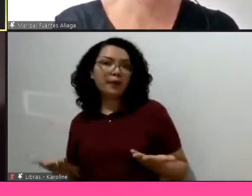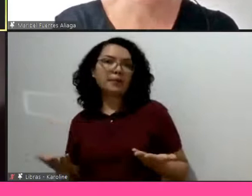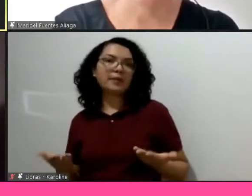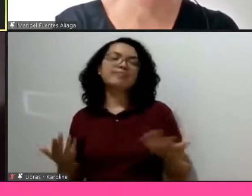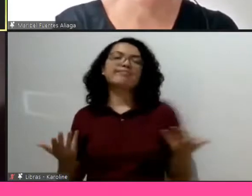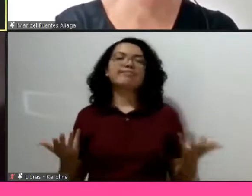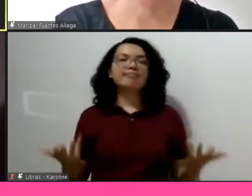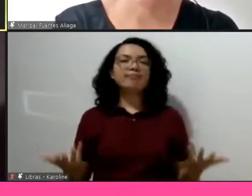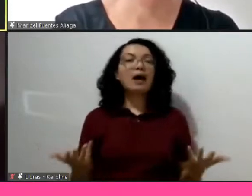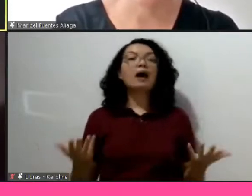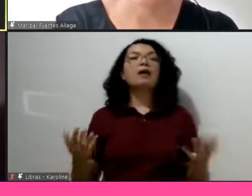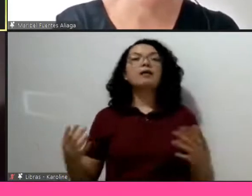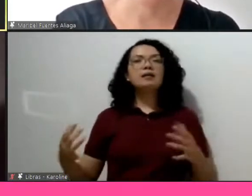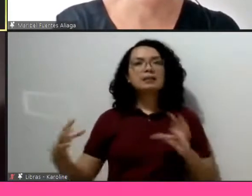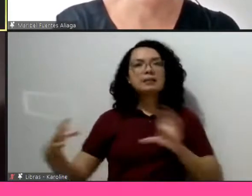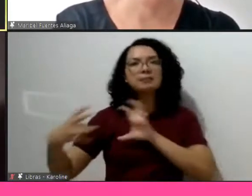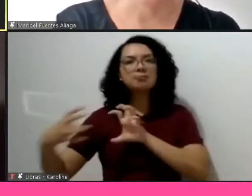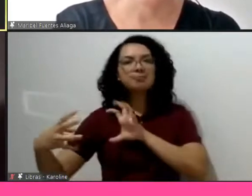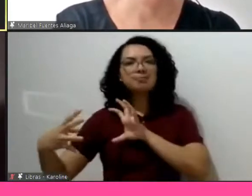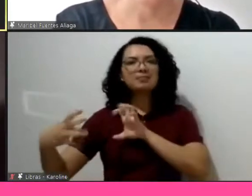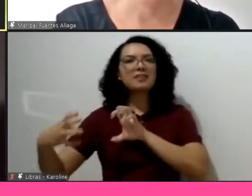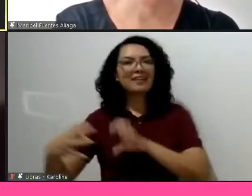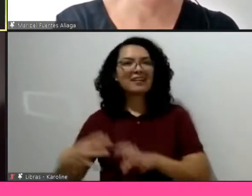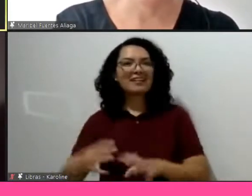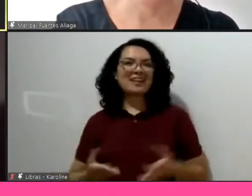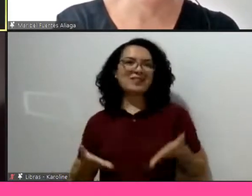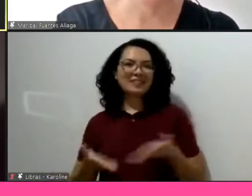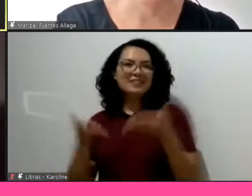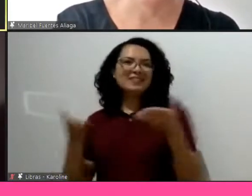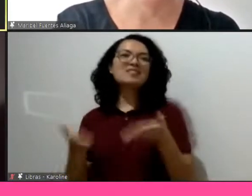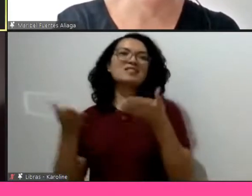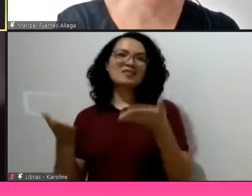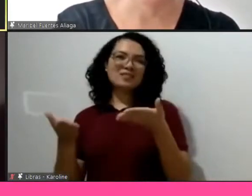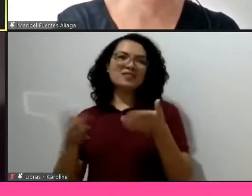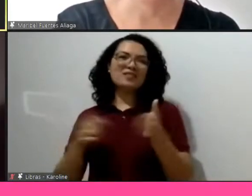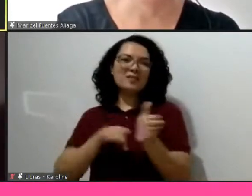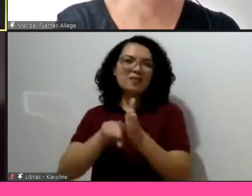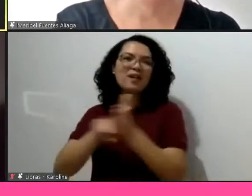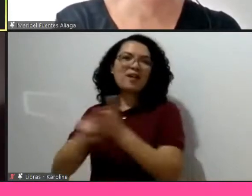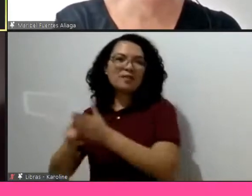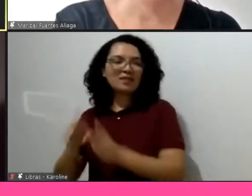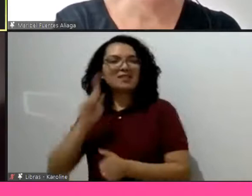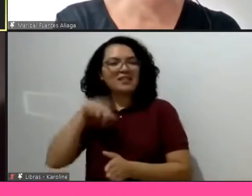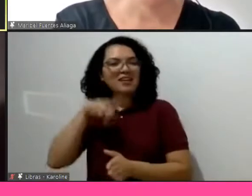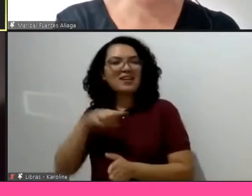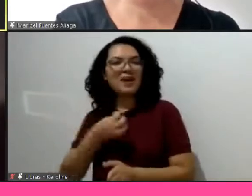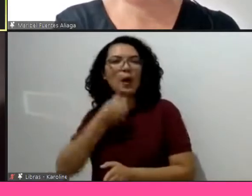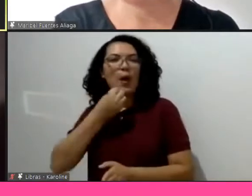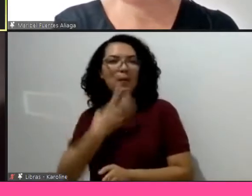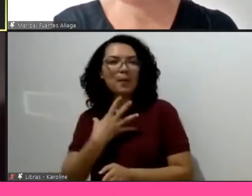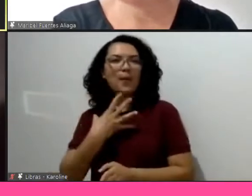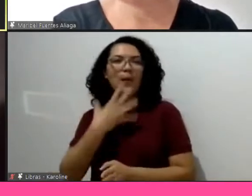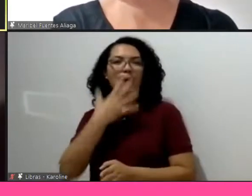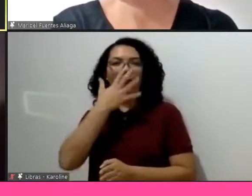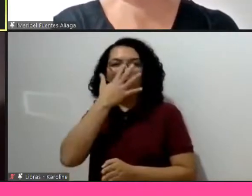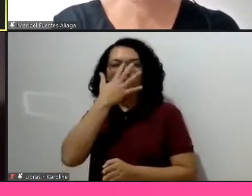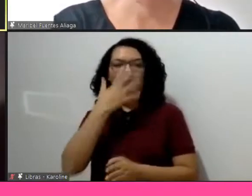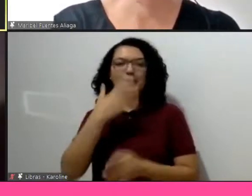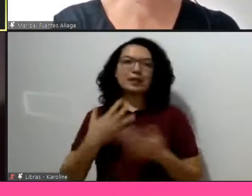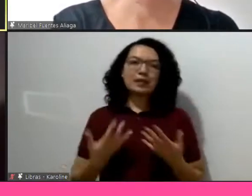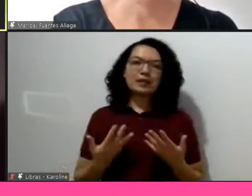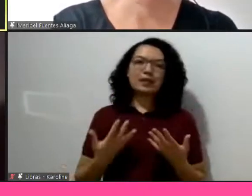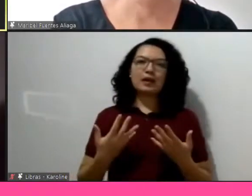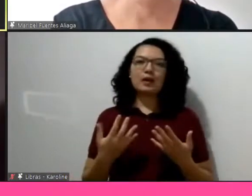reflexão enorme. Então, eu acho que isso que, mesmo que iva cinco, dez, ou o